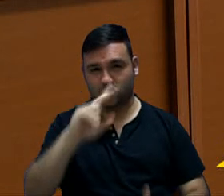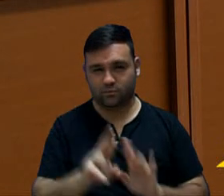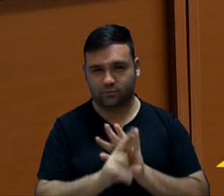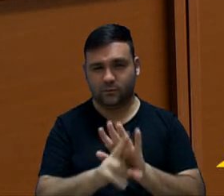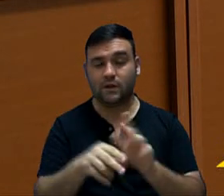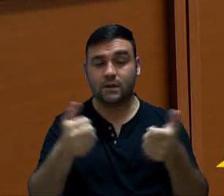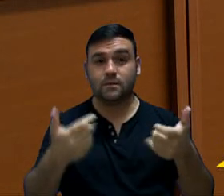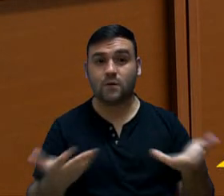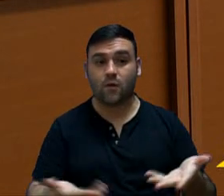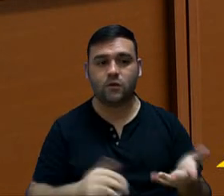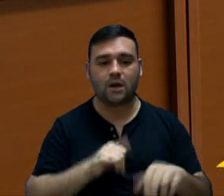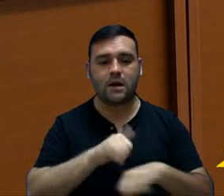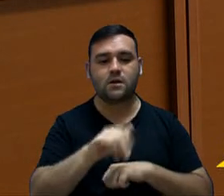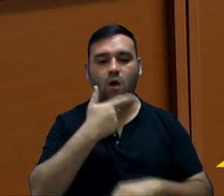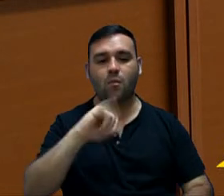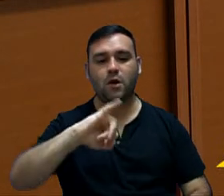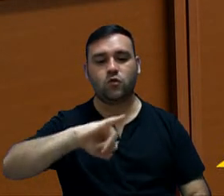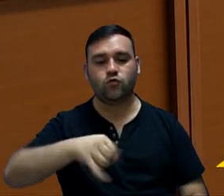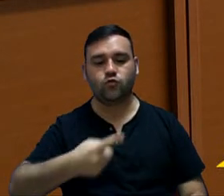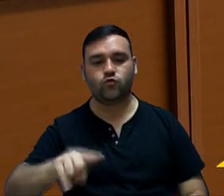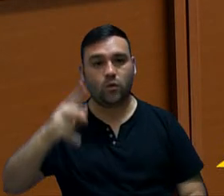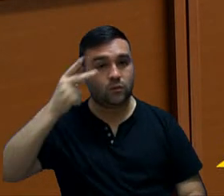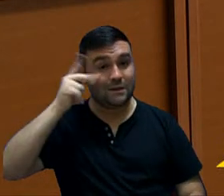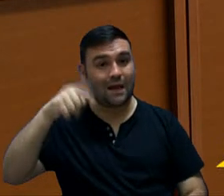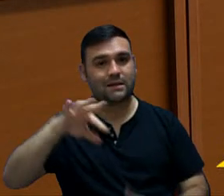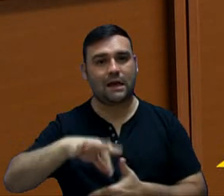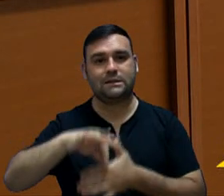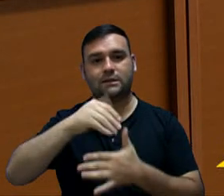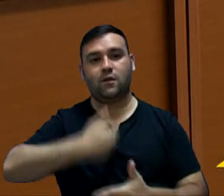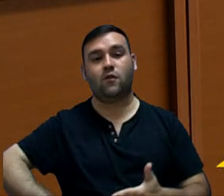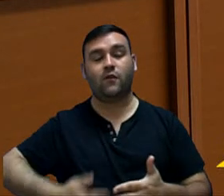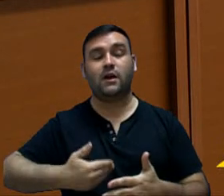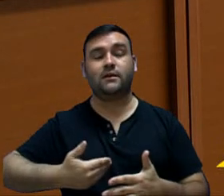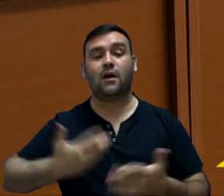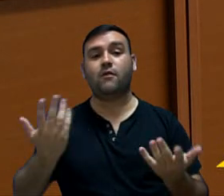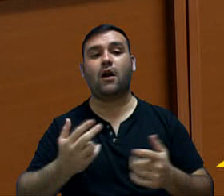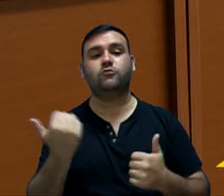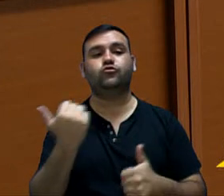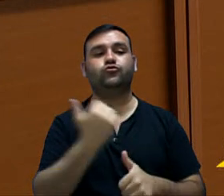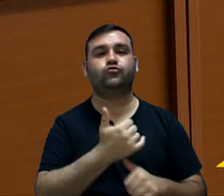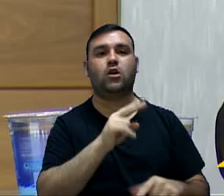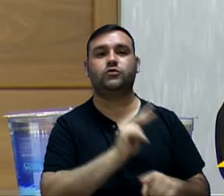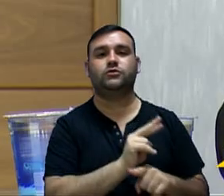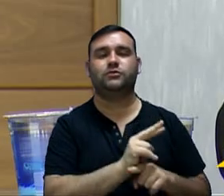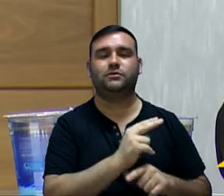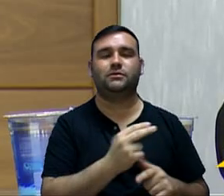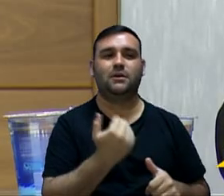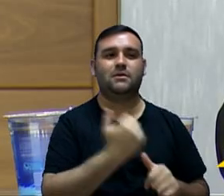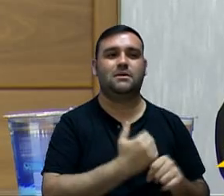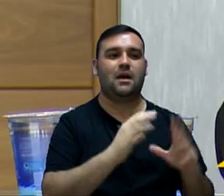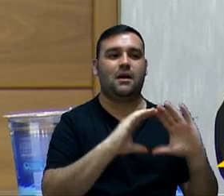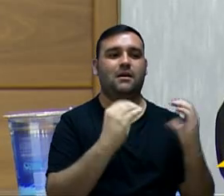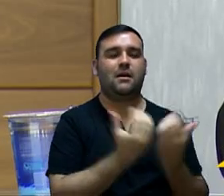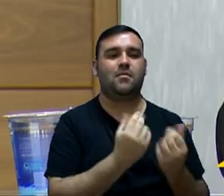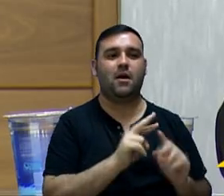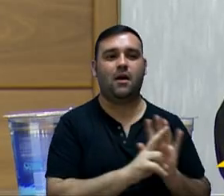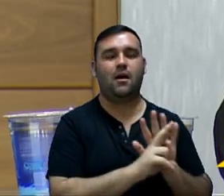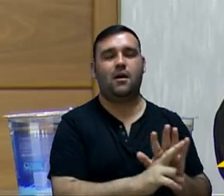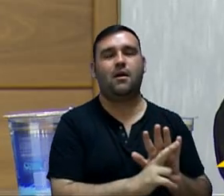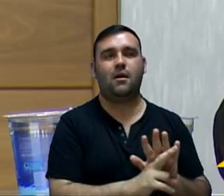a ausência do vereador João Donizete, líder do governo, que foi representar a Câmara Municipal